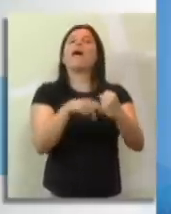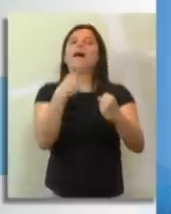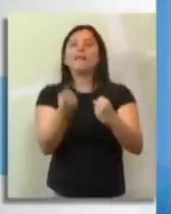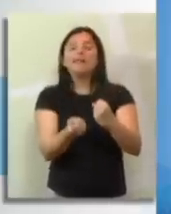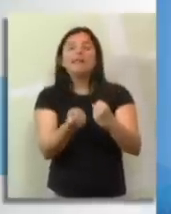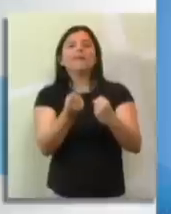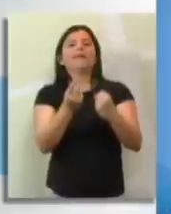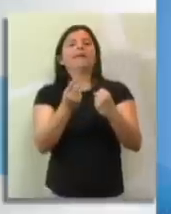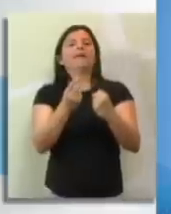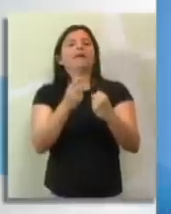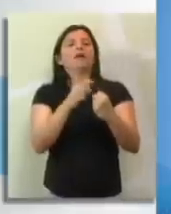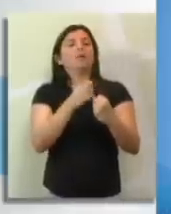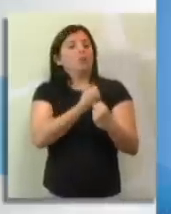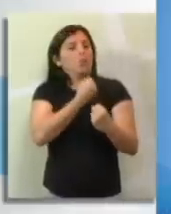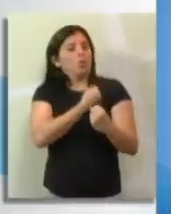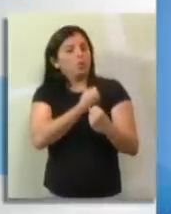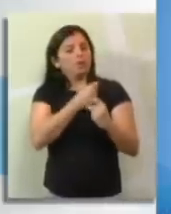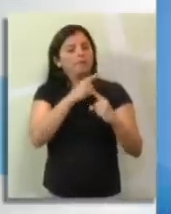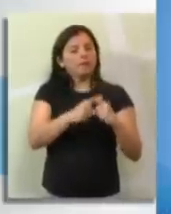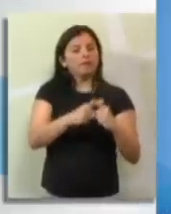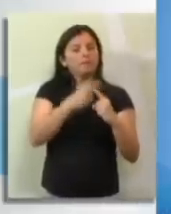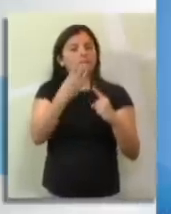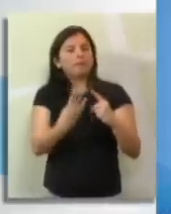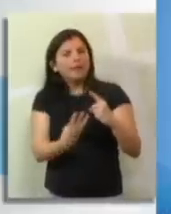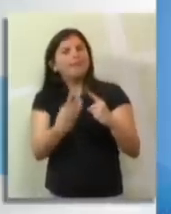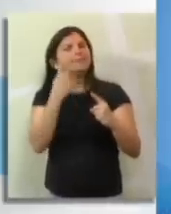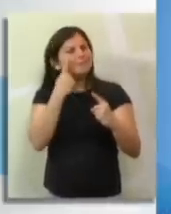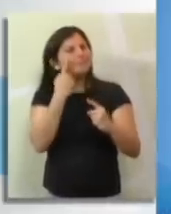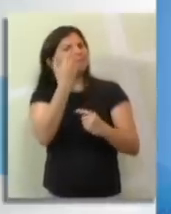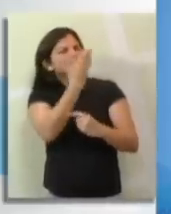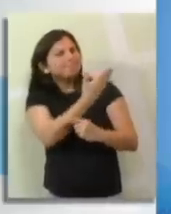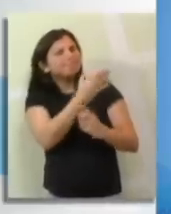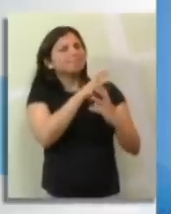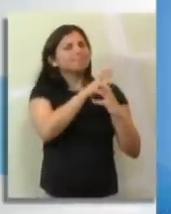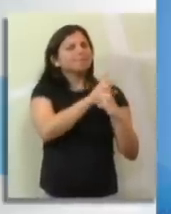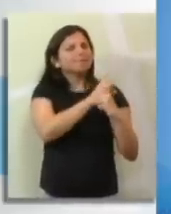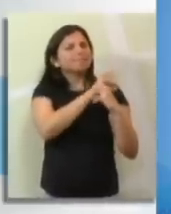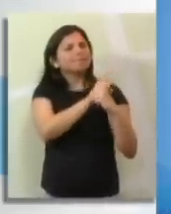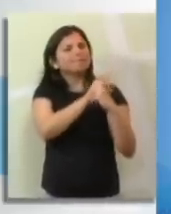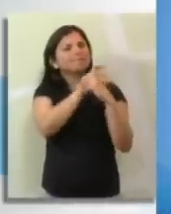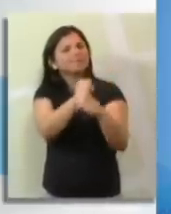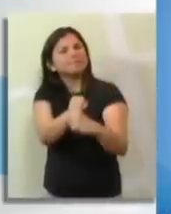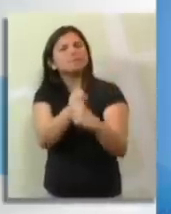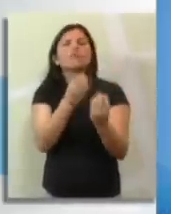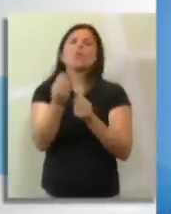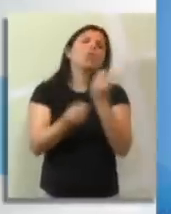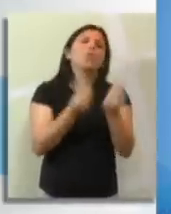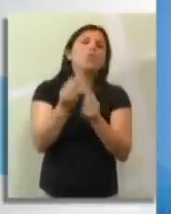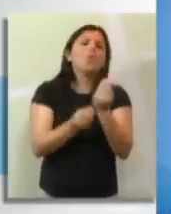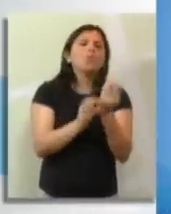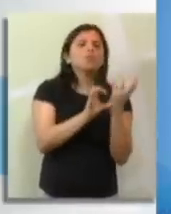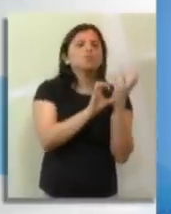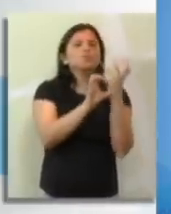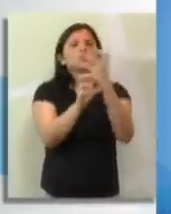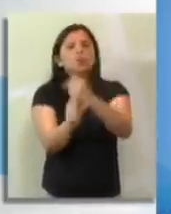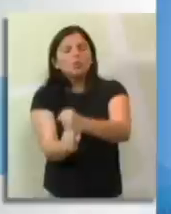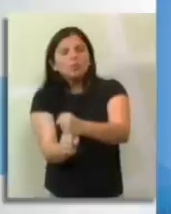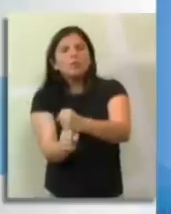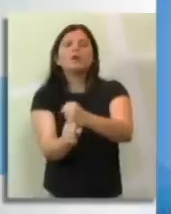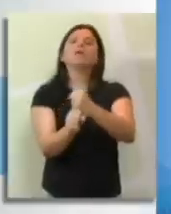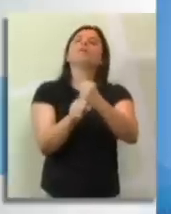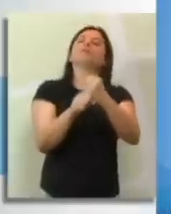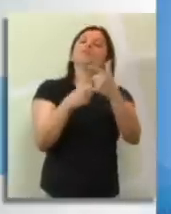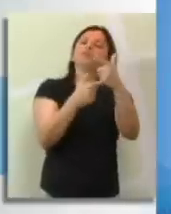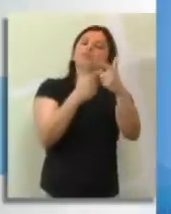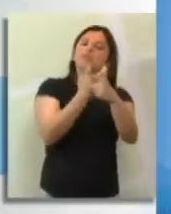mais a terceira nota vezes 4, que é o peso do terceiro bimestre, mais a quarta nota vezes 6, o peso do quarto